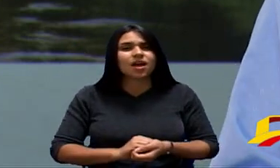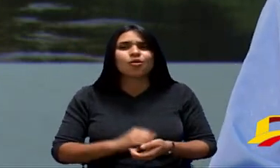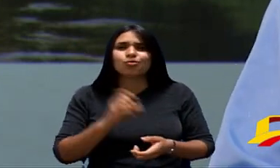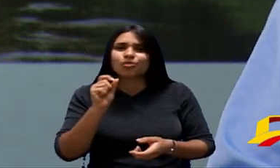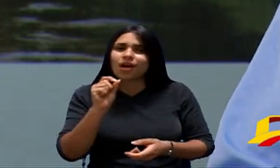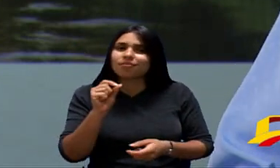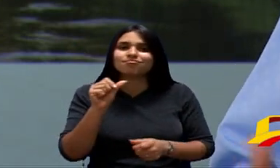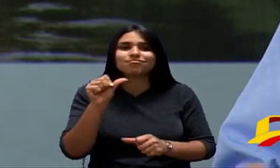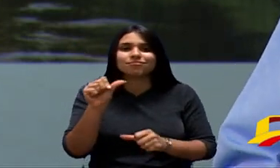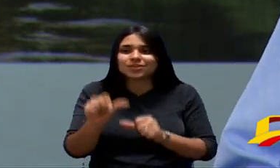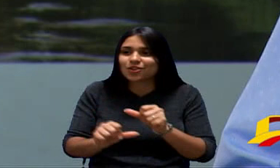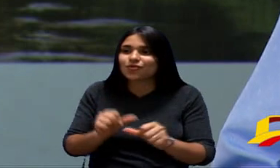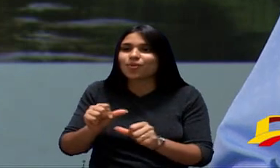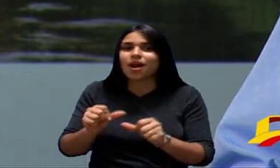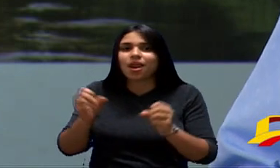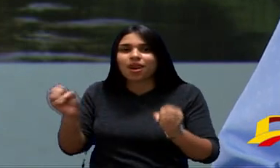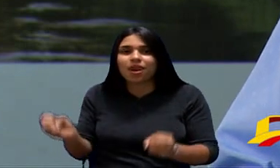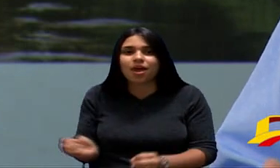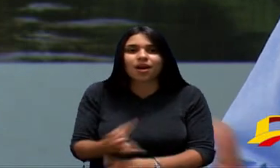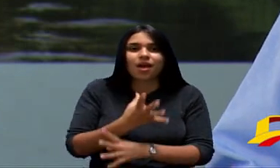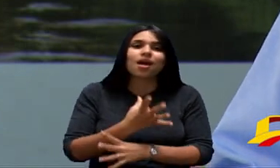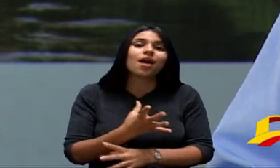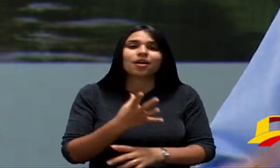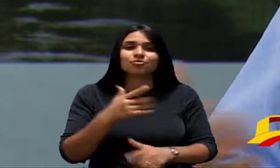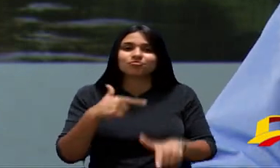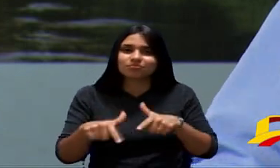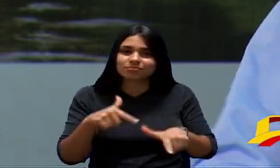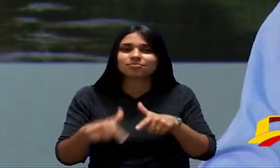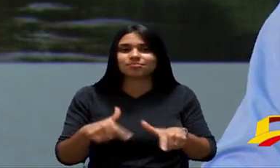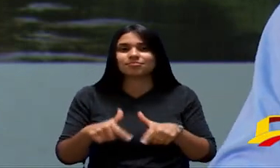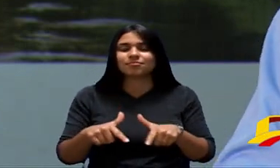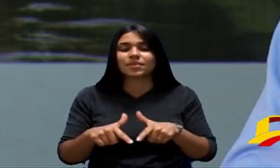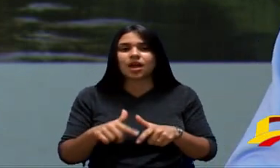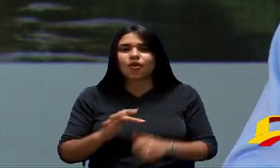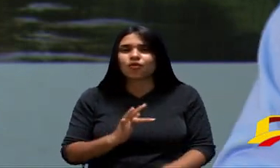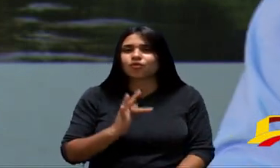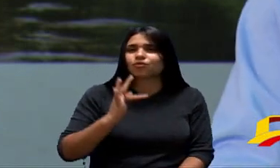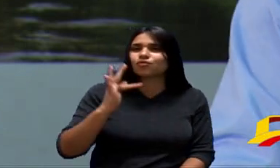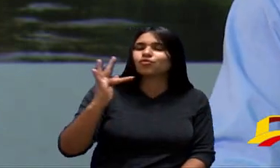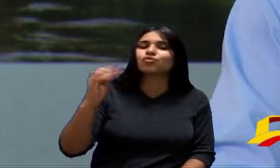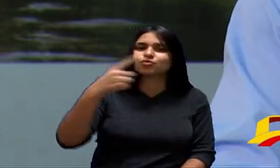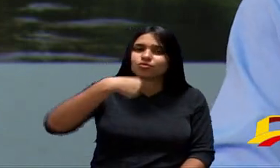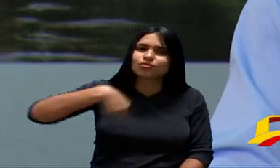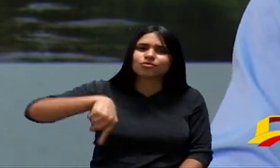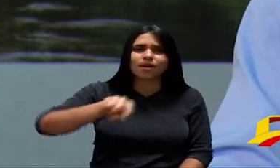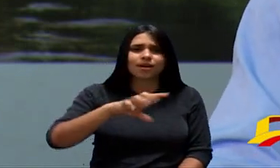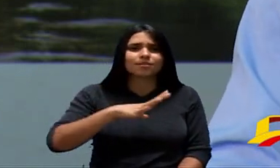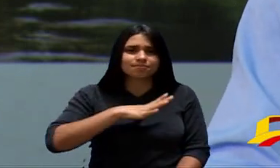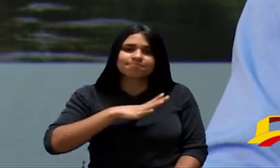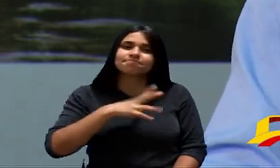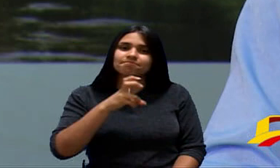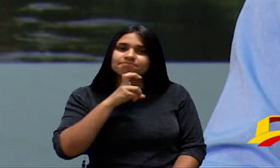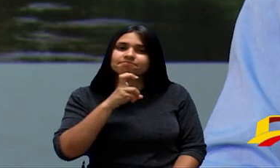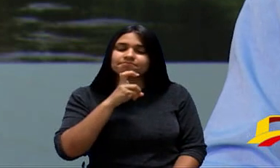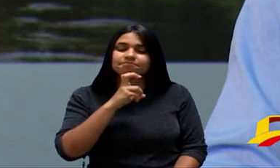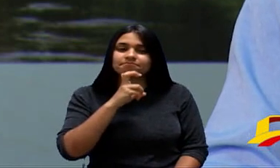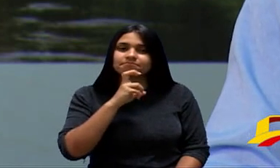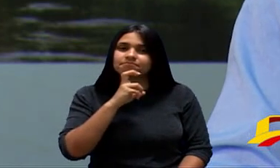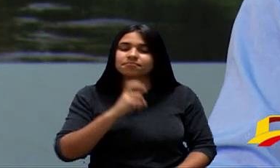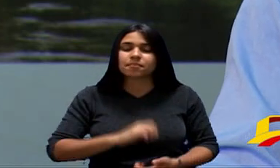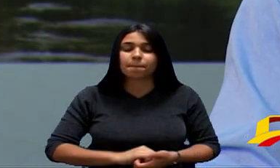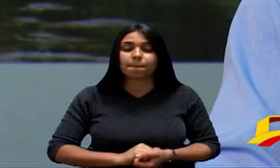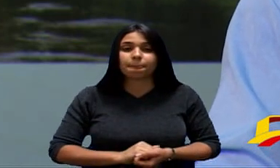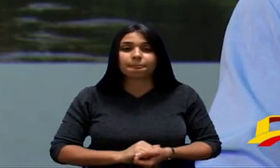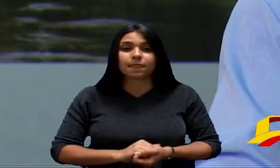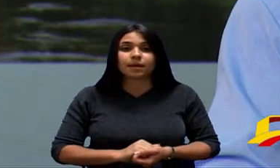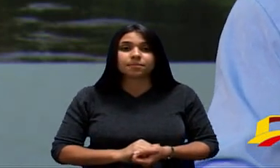E Esses Novos Empregados São Grandes Empreendedores Para O Futuro Da Nossa Cidade Sorocaba E Que É Tudo Importante Trabalhar Conforme Manda A Lei